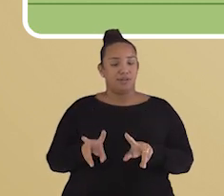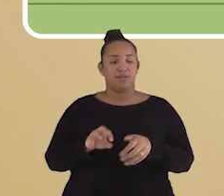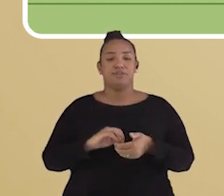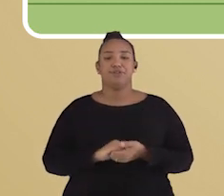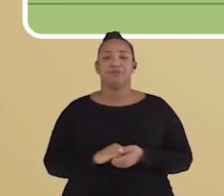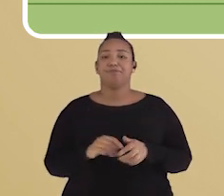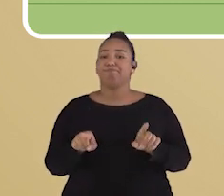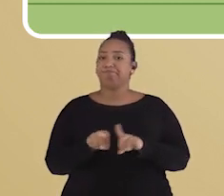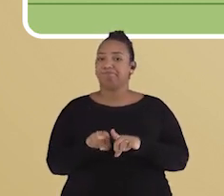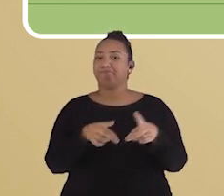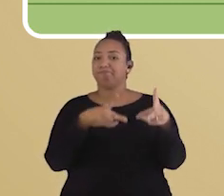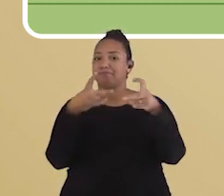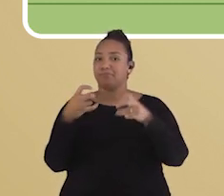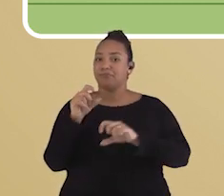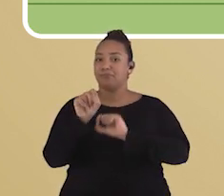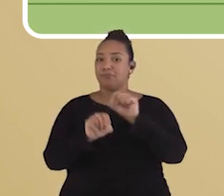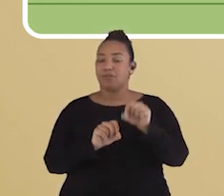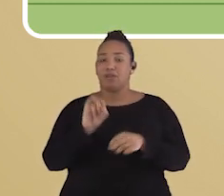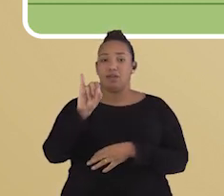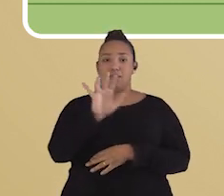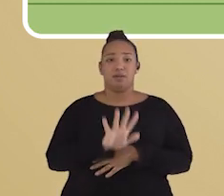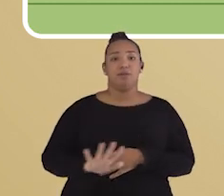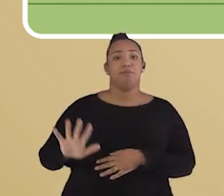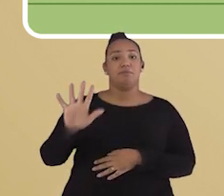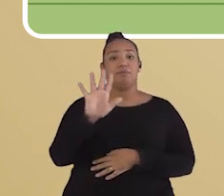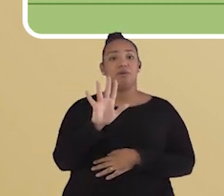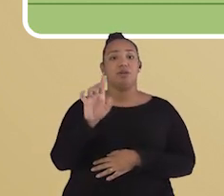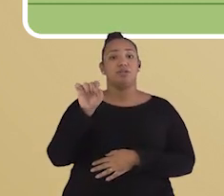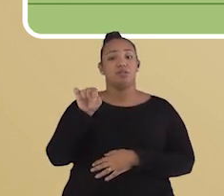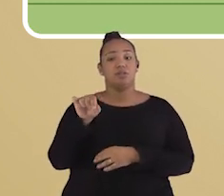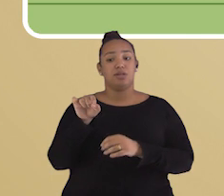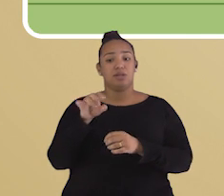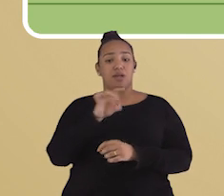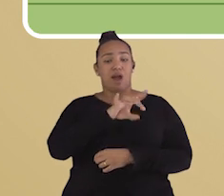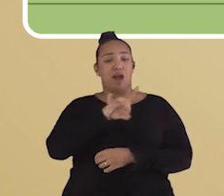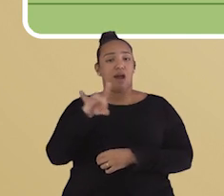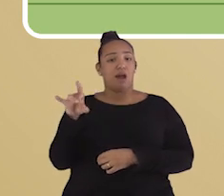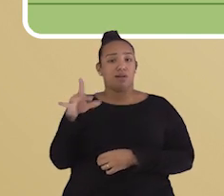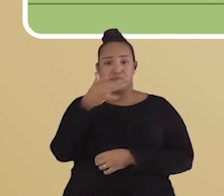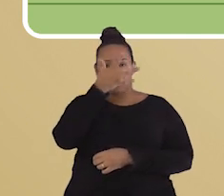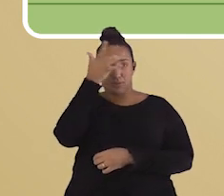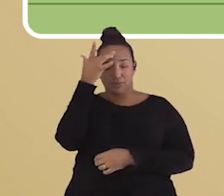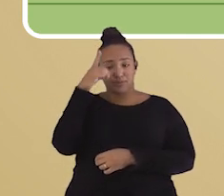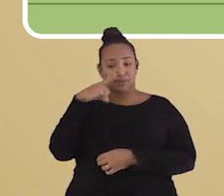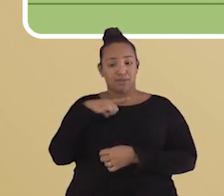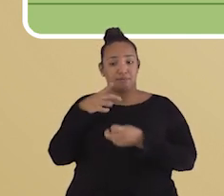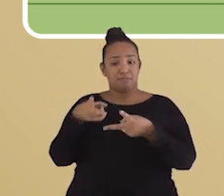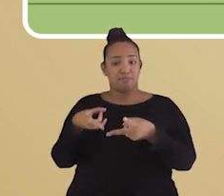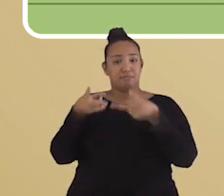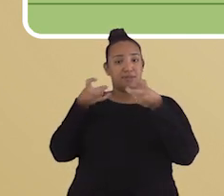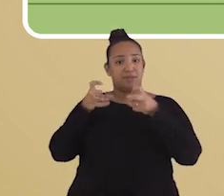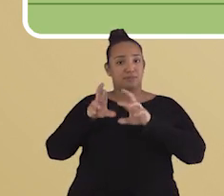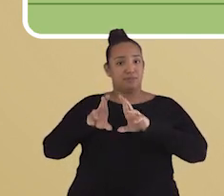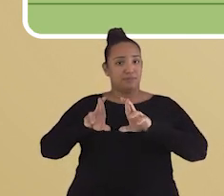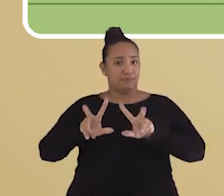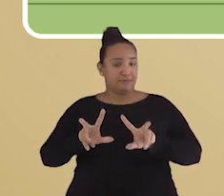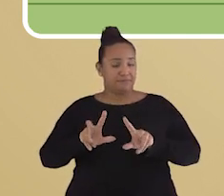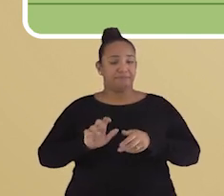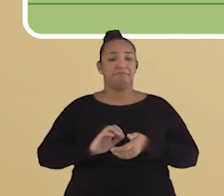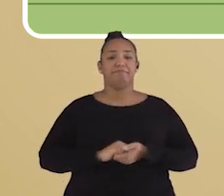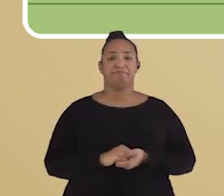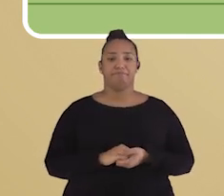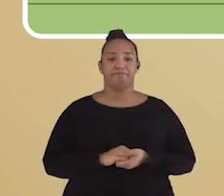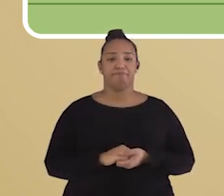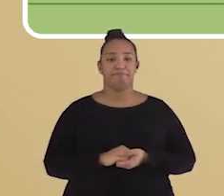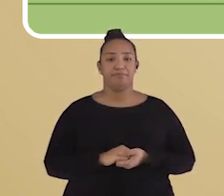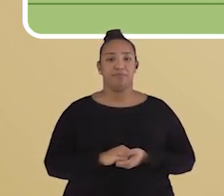também como as paisagens são definidas através das nossas percepções de cada indivíduo tem sobre